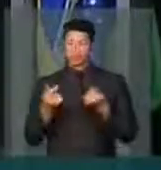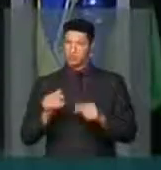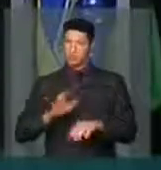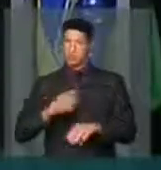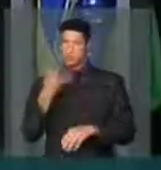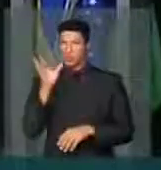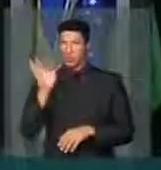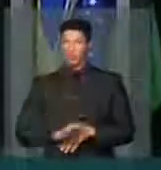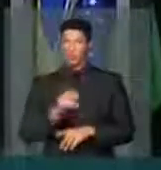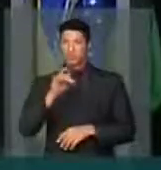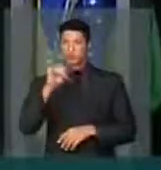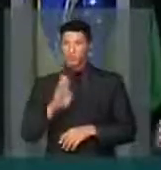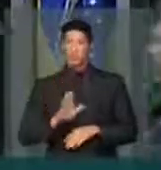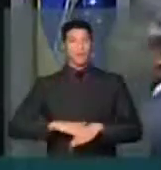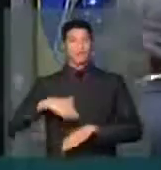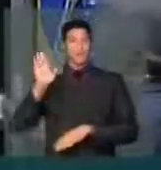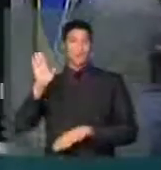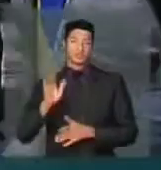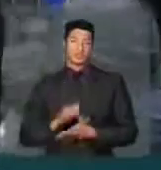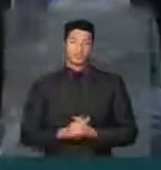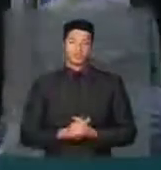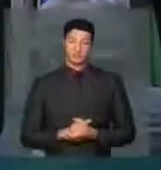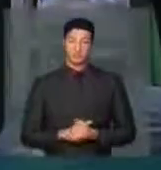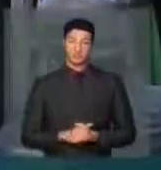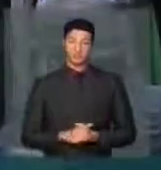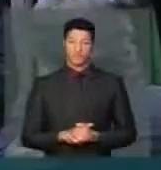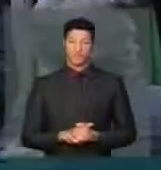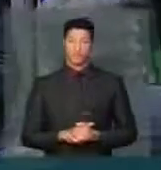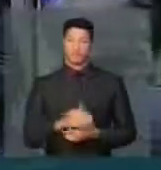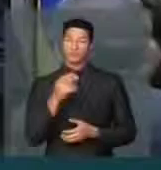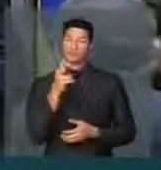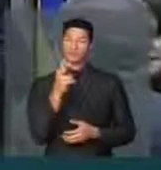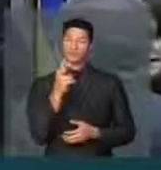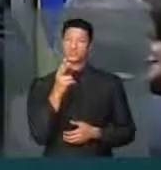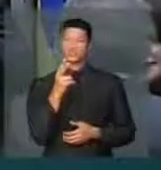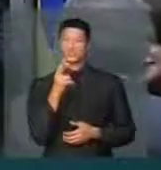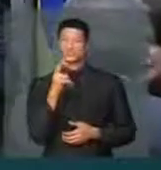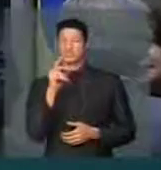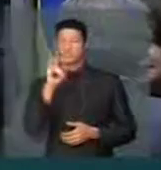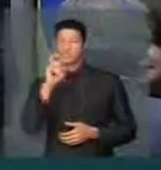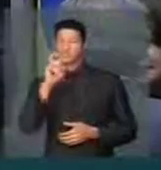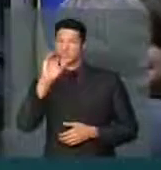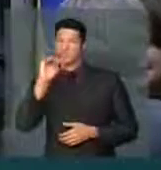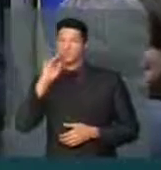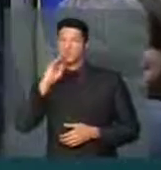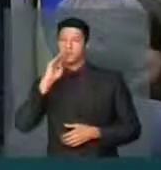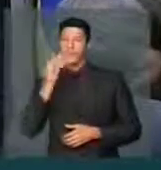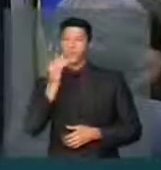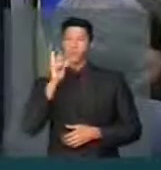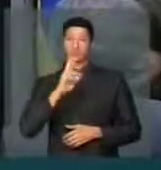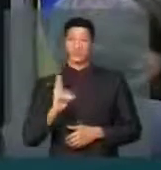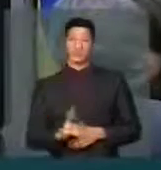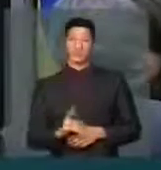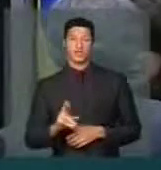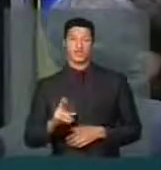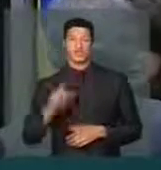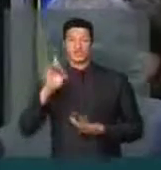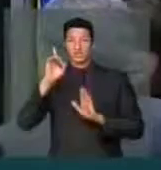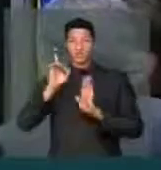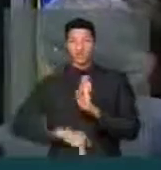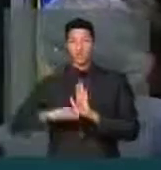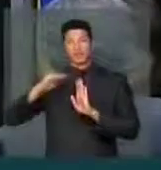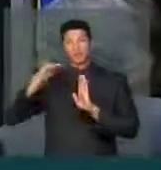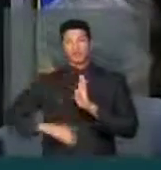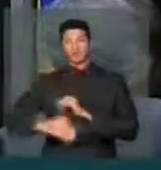4% do PIB a mais, 250 bilhões de reais de déficit